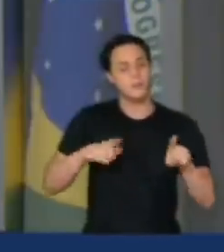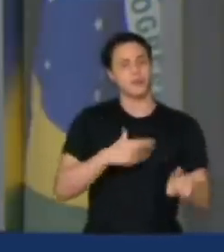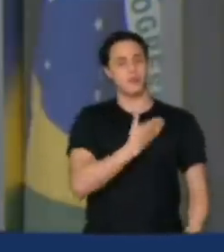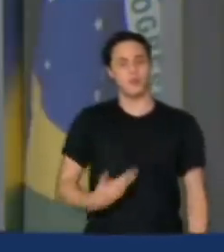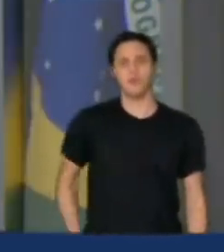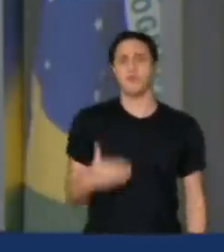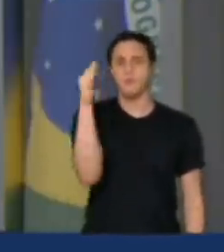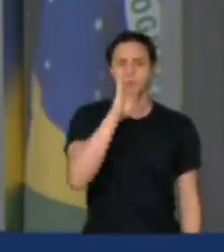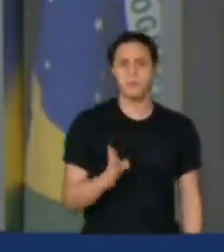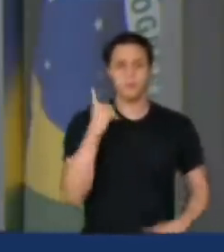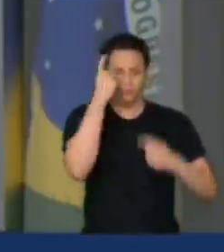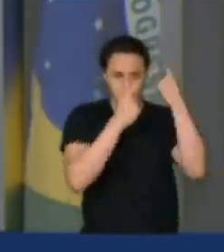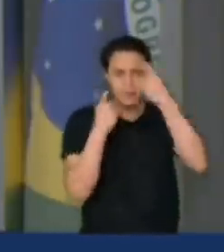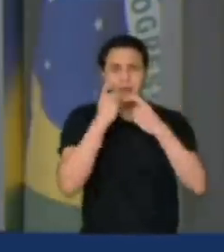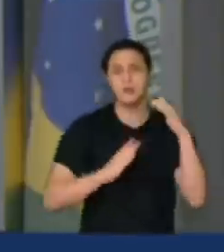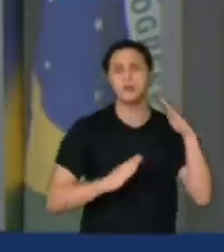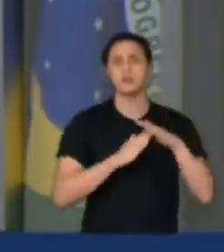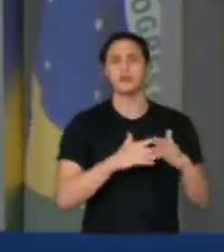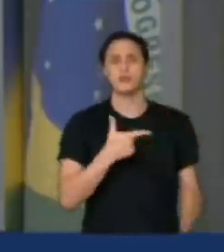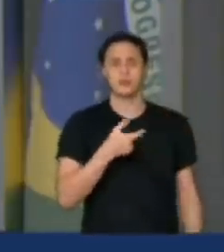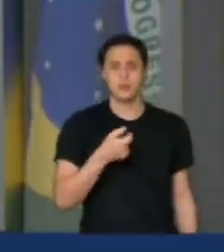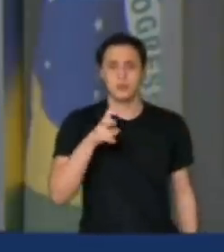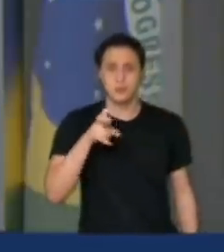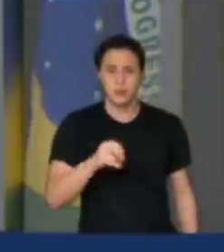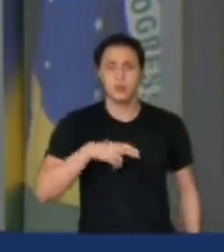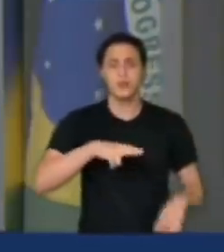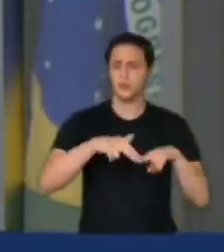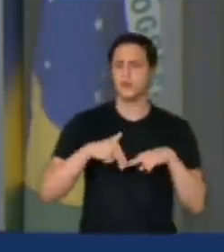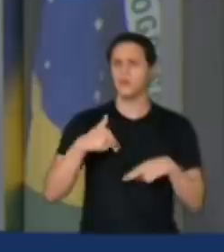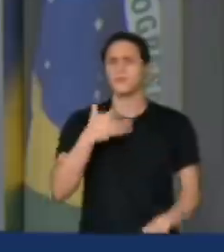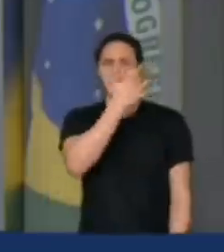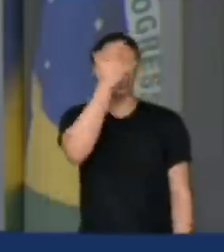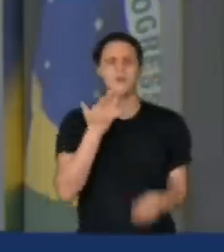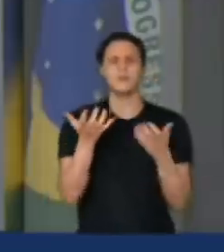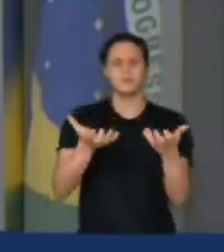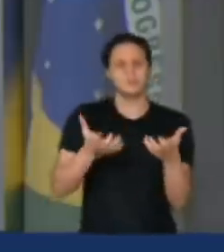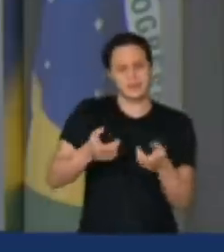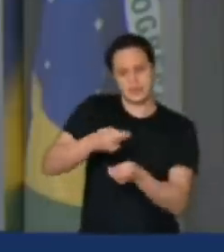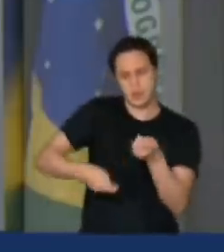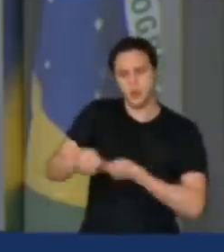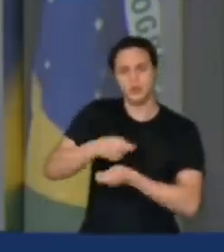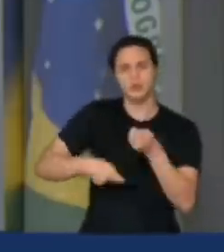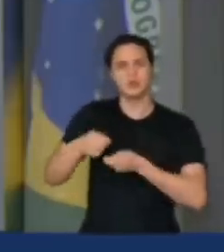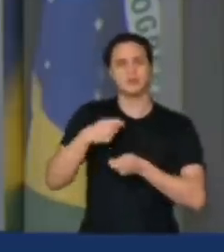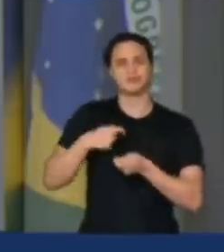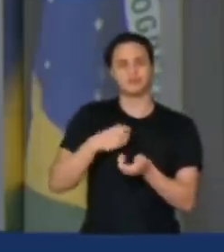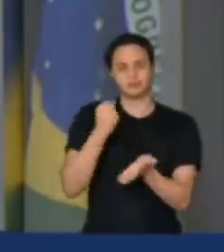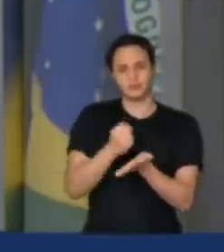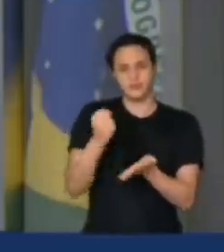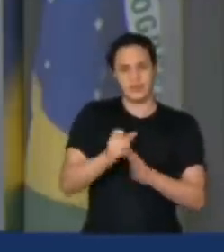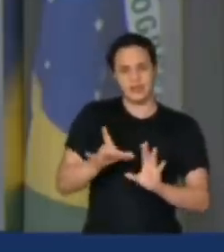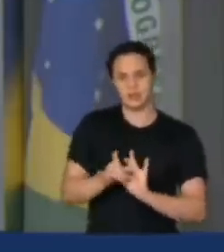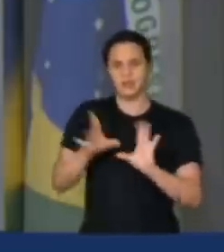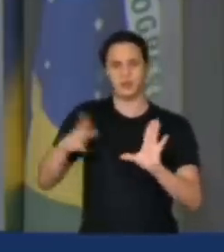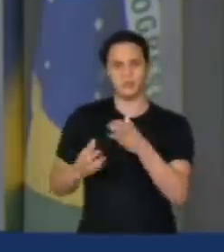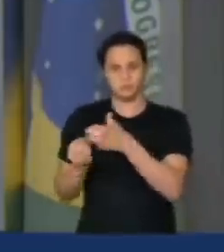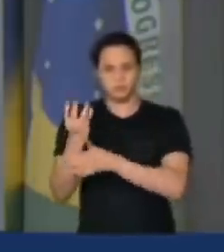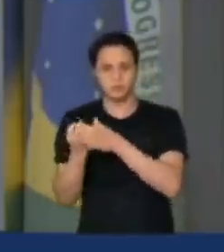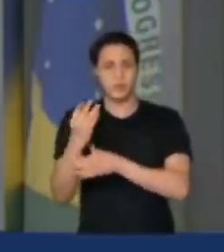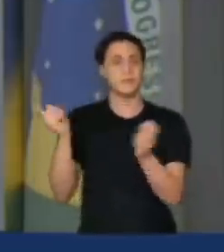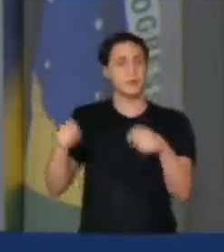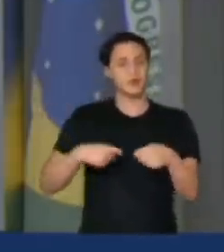neutralidade em 2050 e, para isso, aqueles que querem negociar créditos de carbono precisam aderir a esse compromisso de neutralidade.